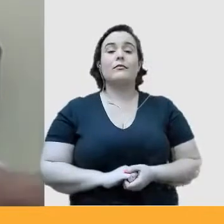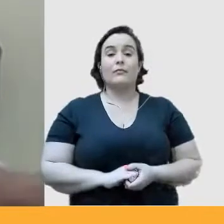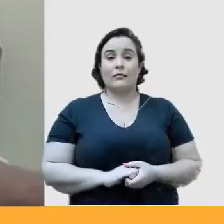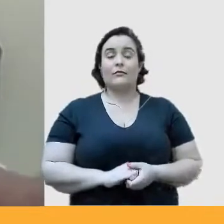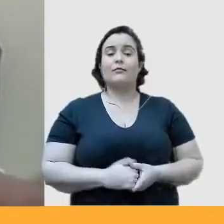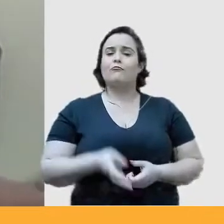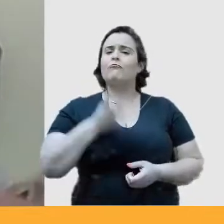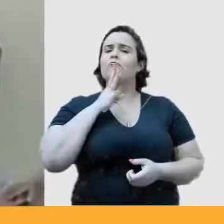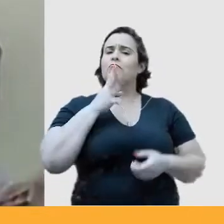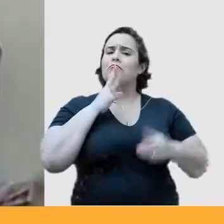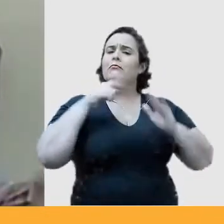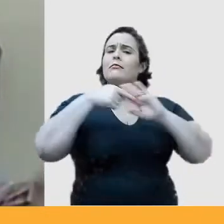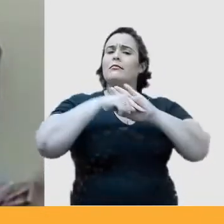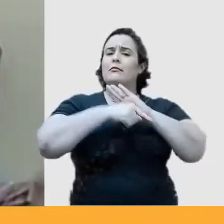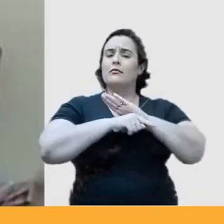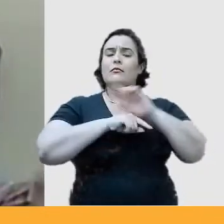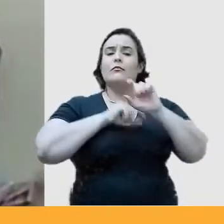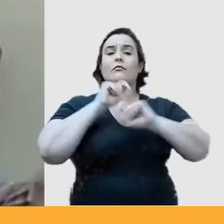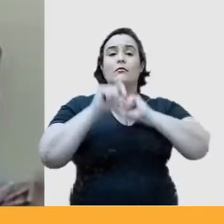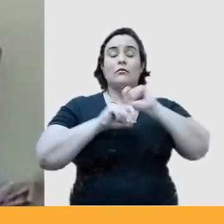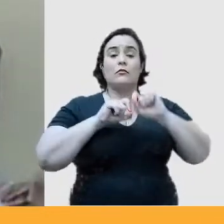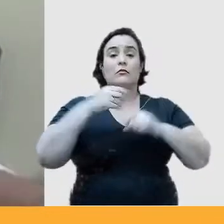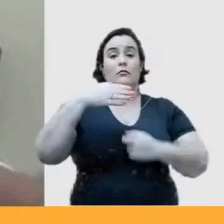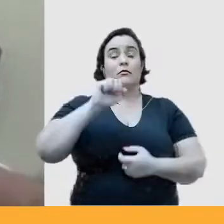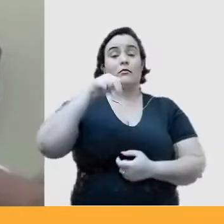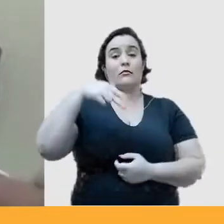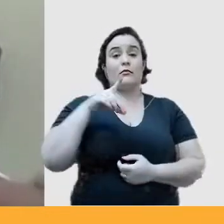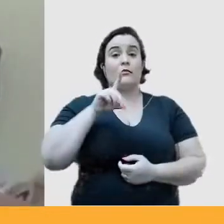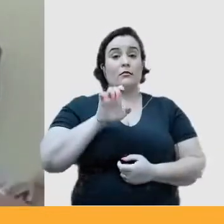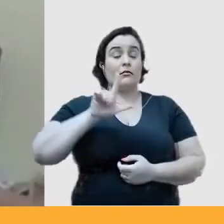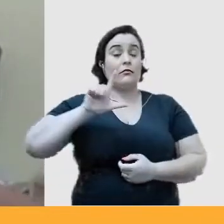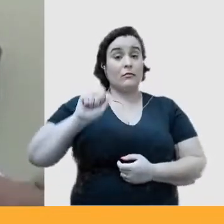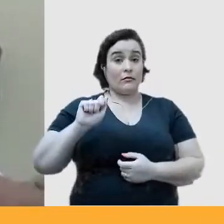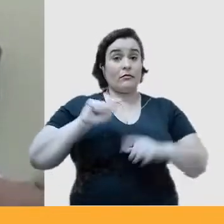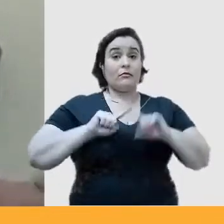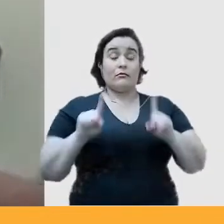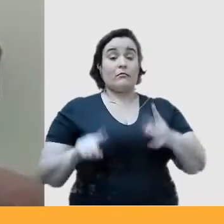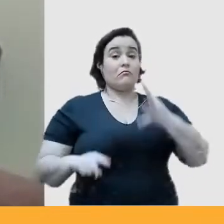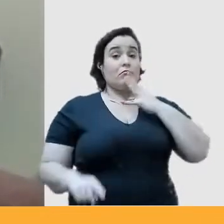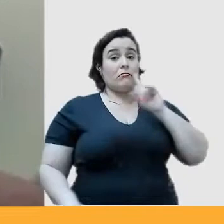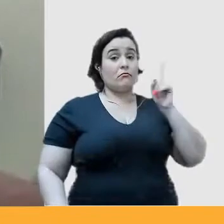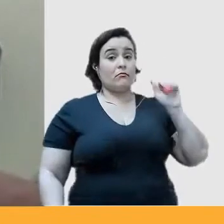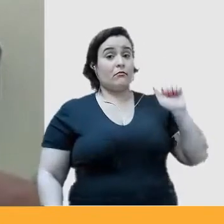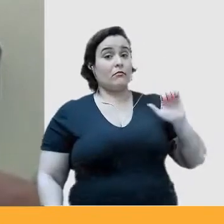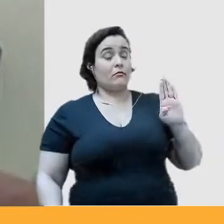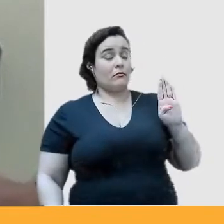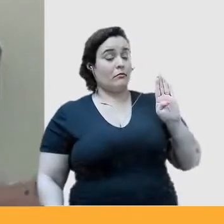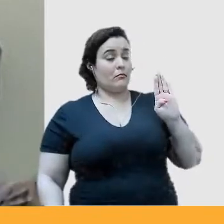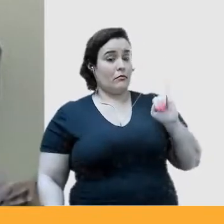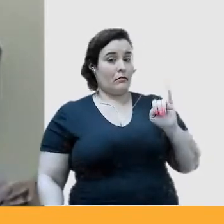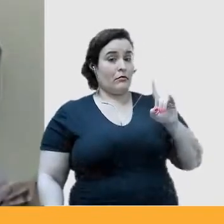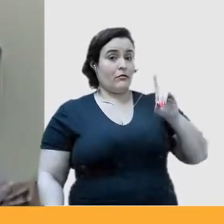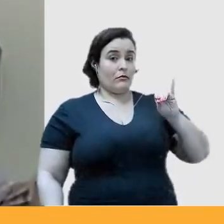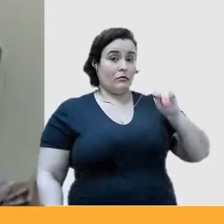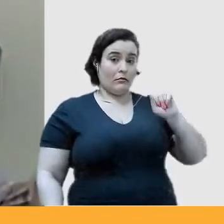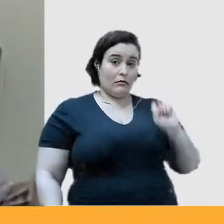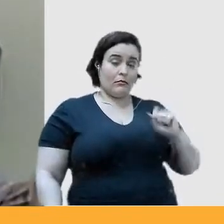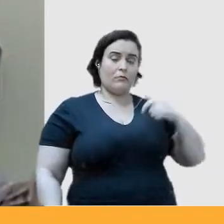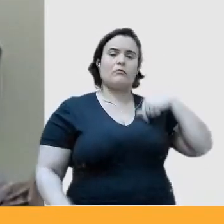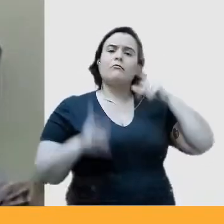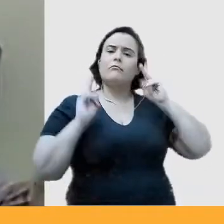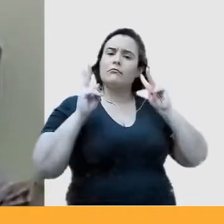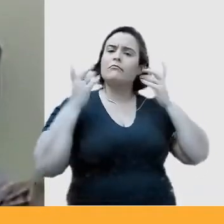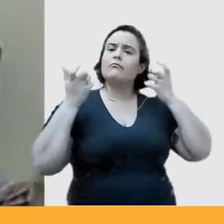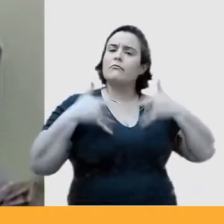conhece bem o Mandela, mas não conhece o Abdias. Então, eu tenho que sempre falar em Abdias para puxar